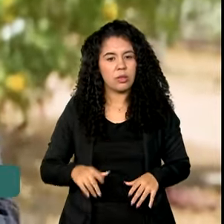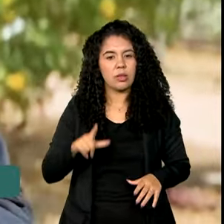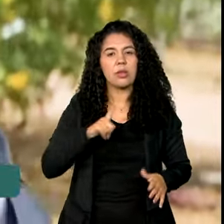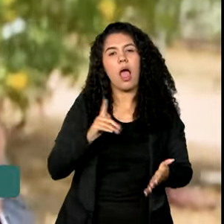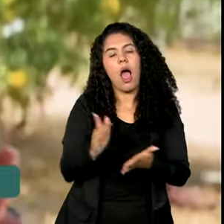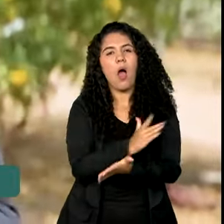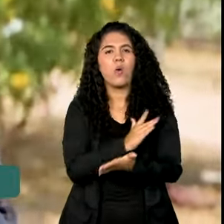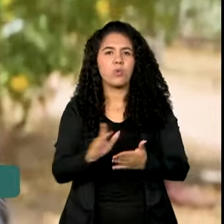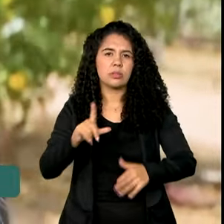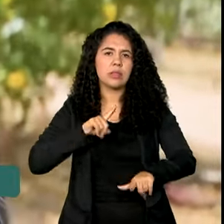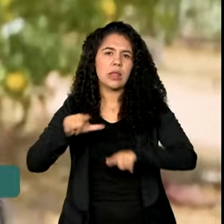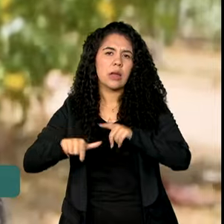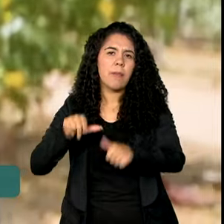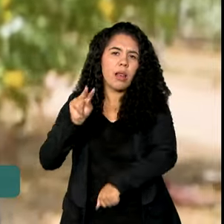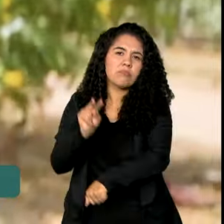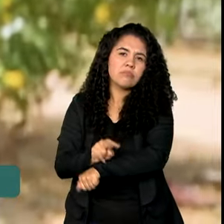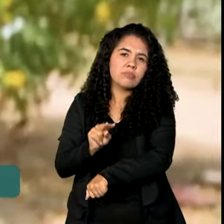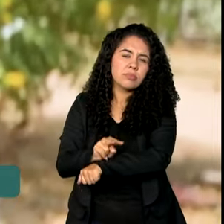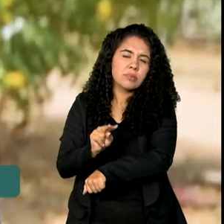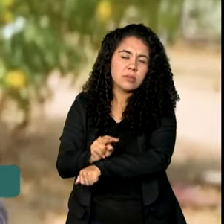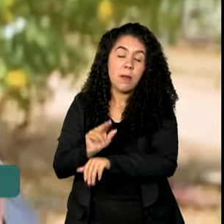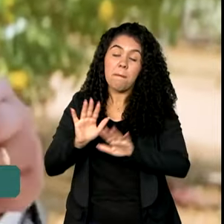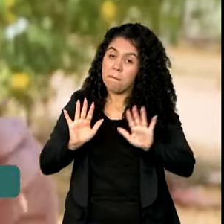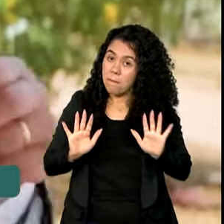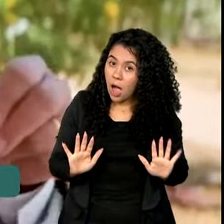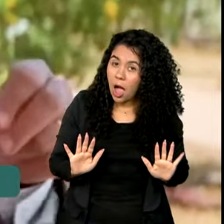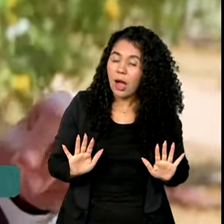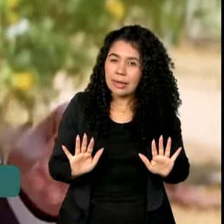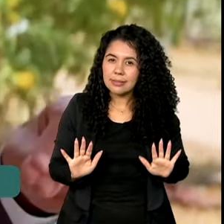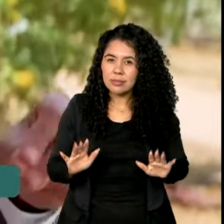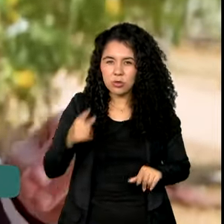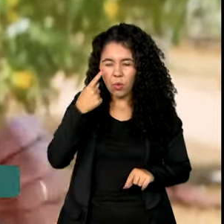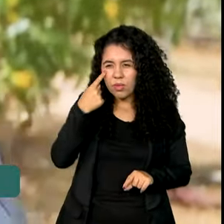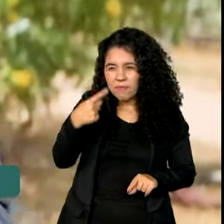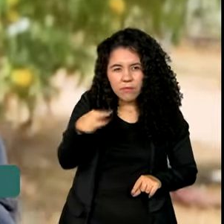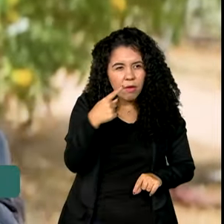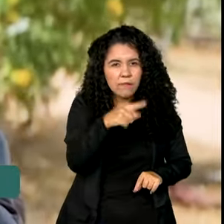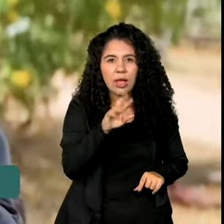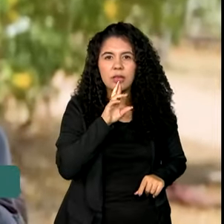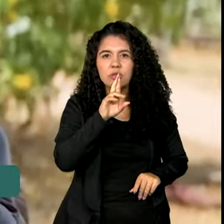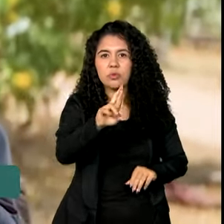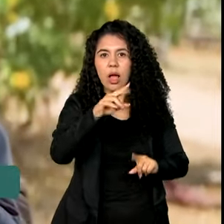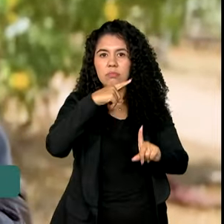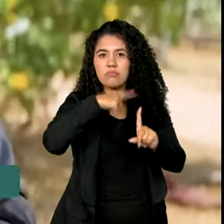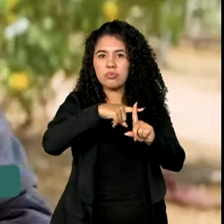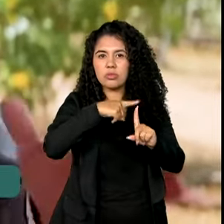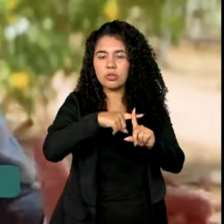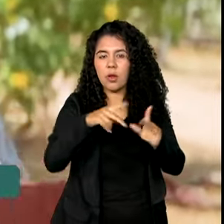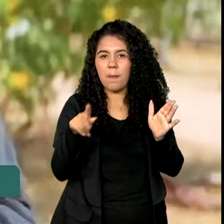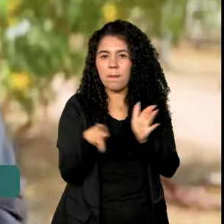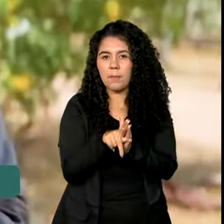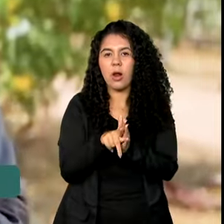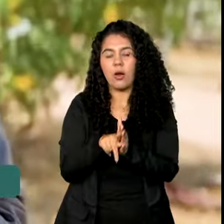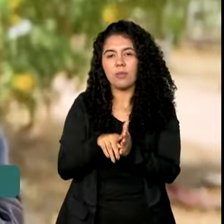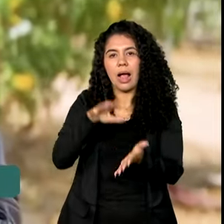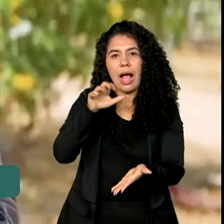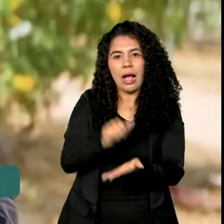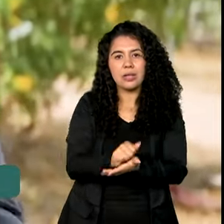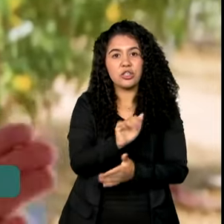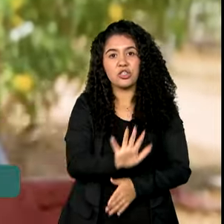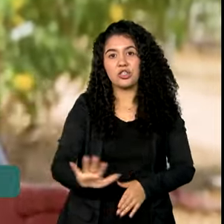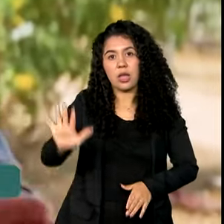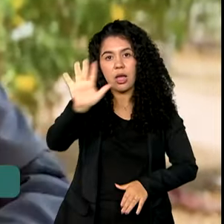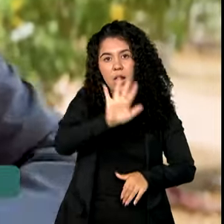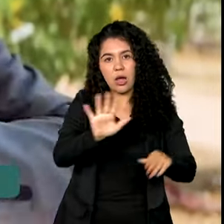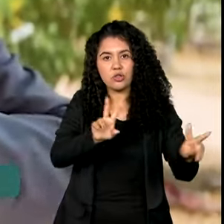temporários, sazonal. Mas vejam só, quando a gente olha o saldo positivo do Caged, do Cadastro Geral do Emprego,